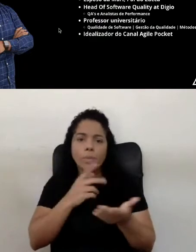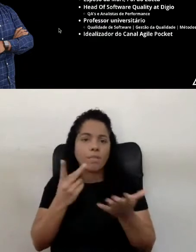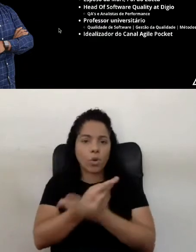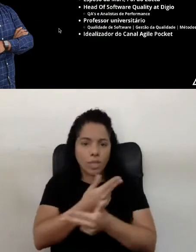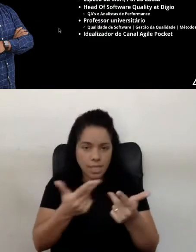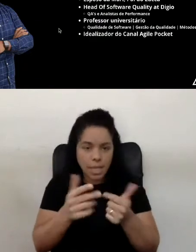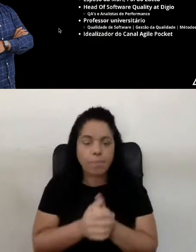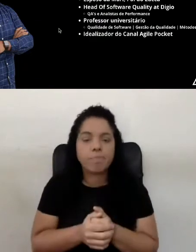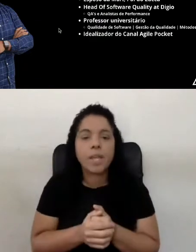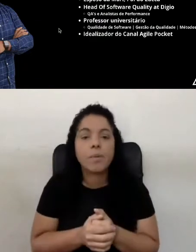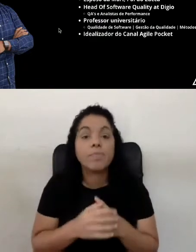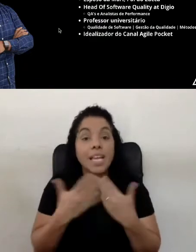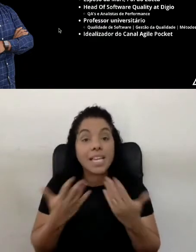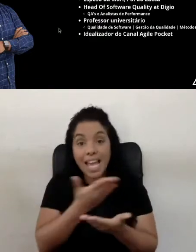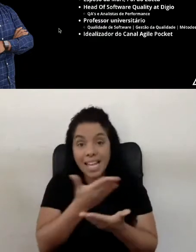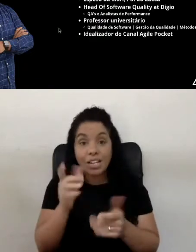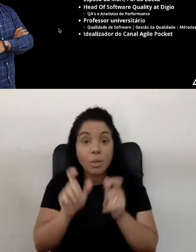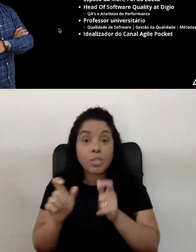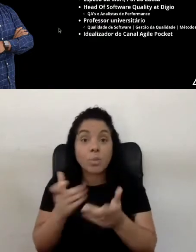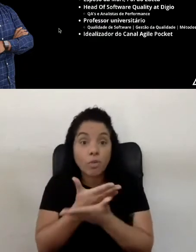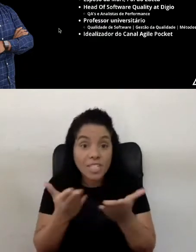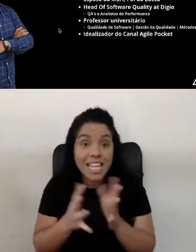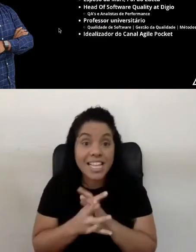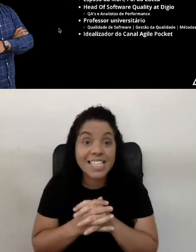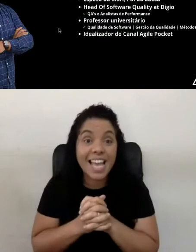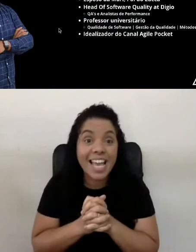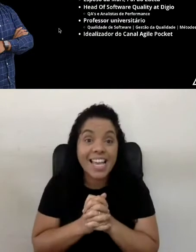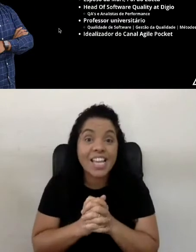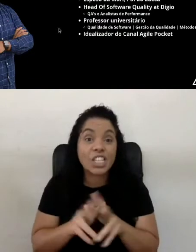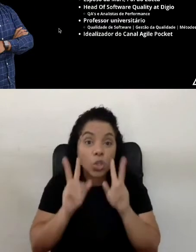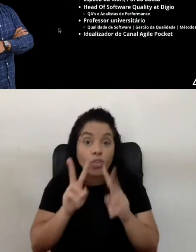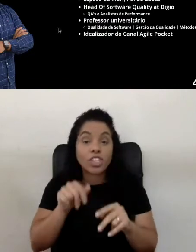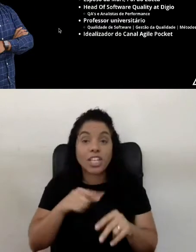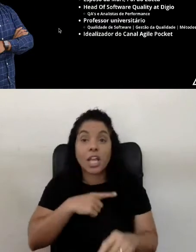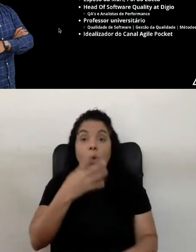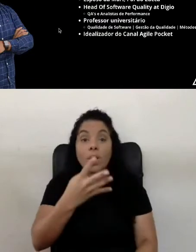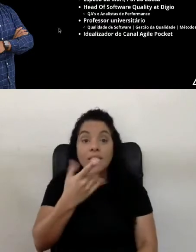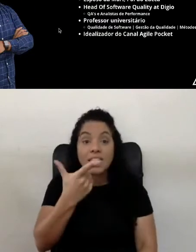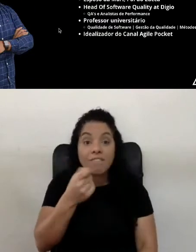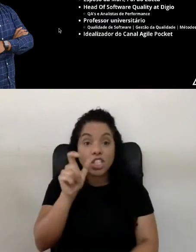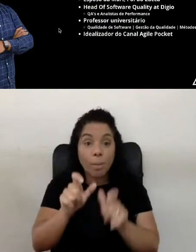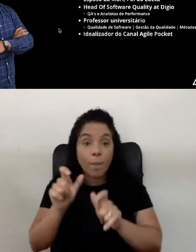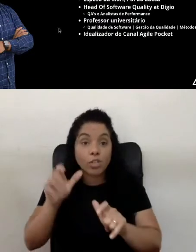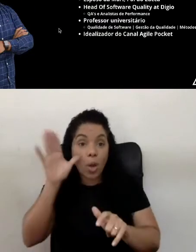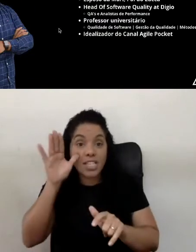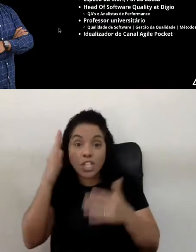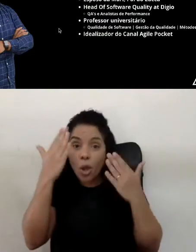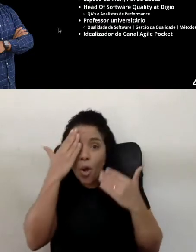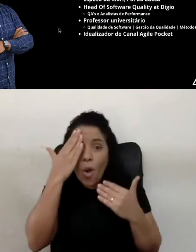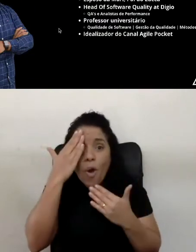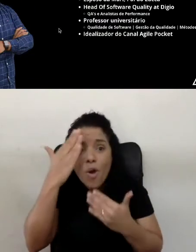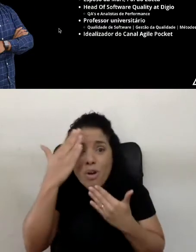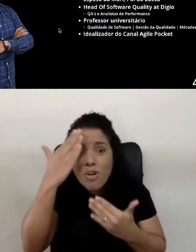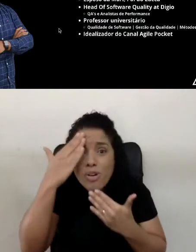tá bom? Então, aí, galera, o que eu queria pedir para vocês, né? Estou vendo aqui, já tem 420 pessoas aqui assistindo. Muito obrigado, primeiramente,